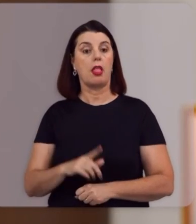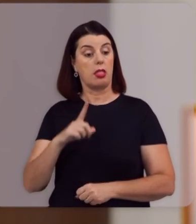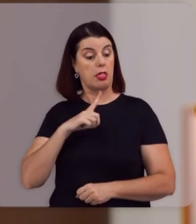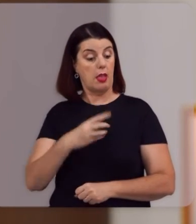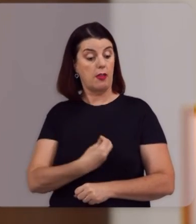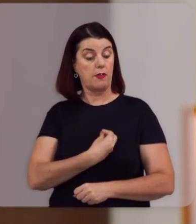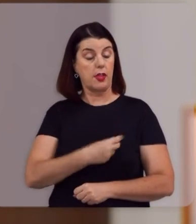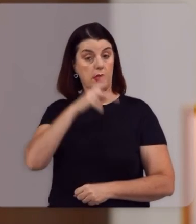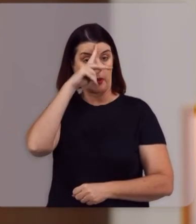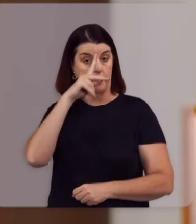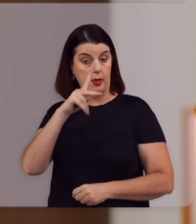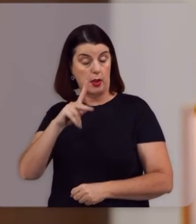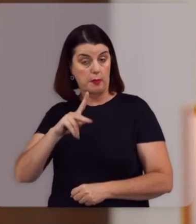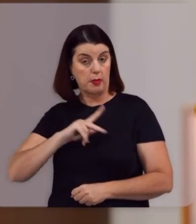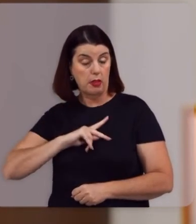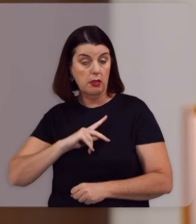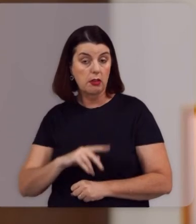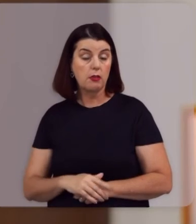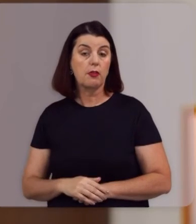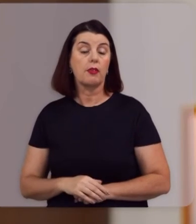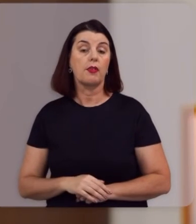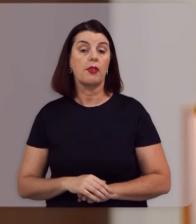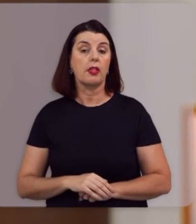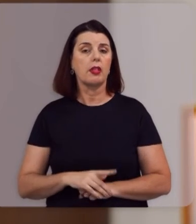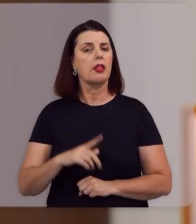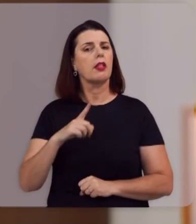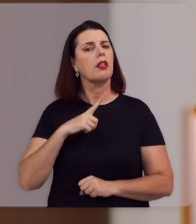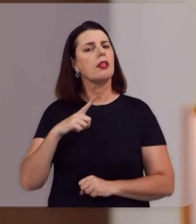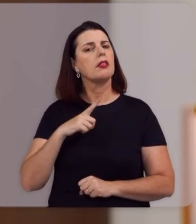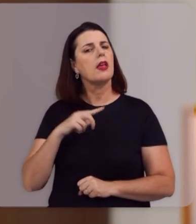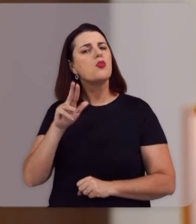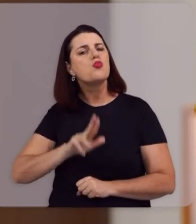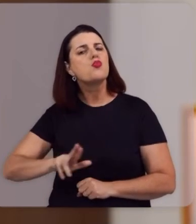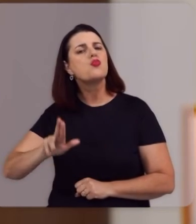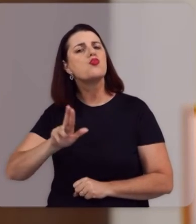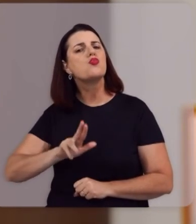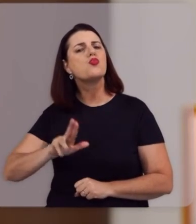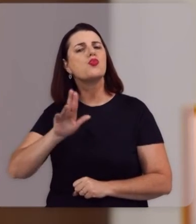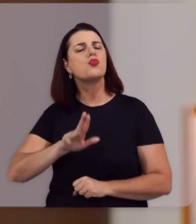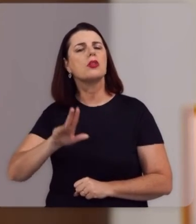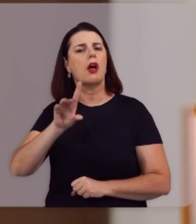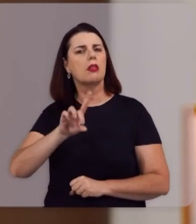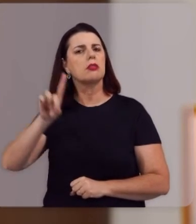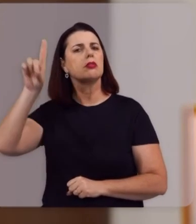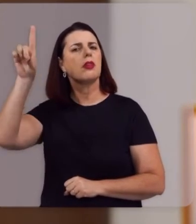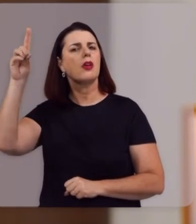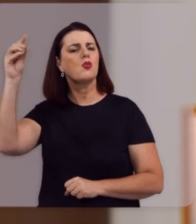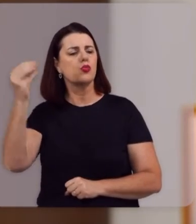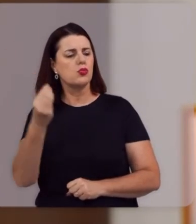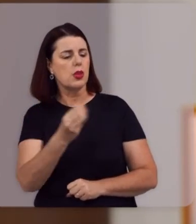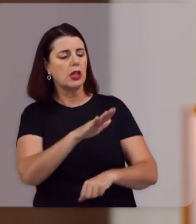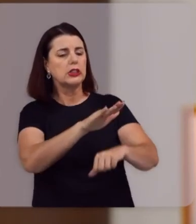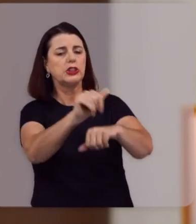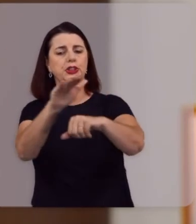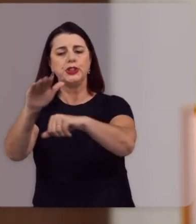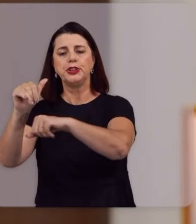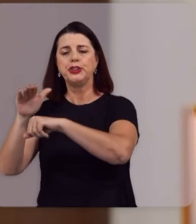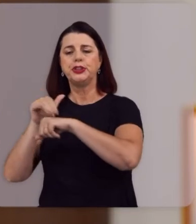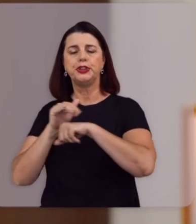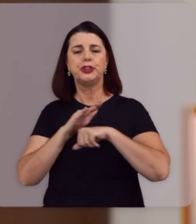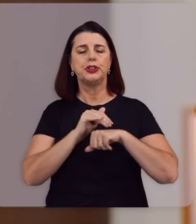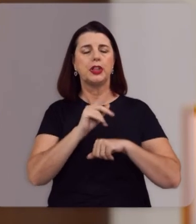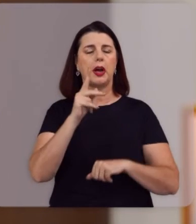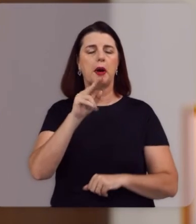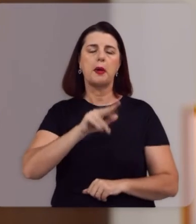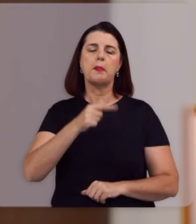Ela tem vida Em si mesma E ela tem sido O instrumento Que Deus tem Usado Para chamar Os homens